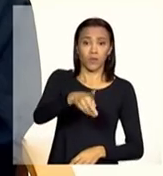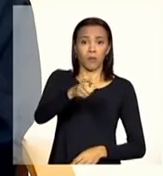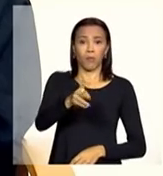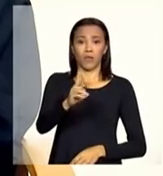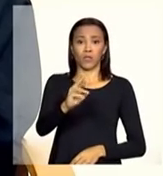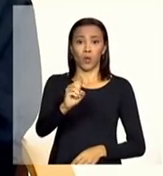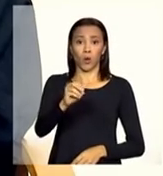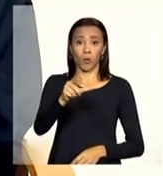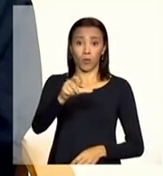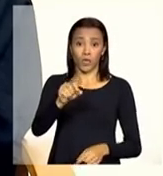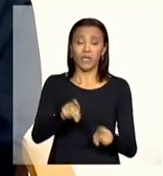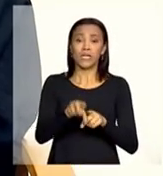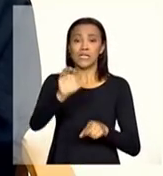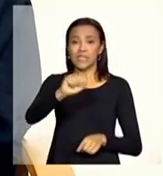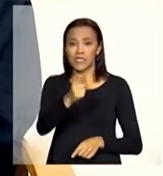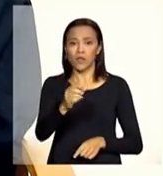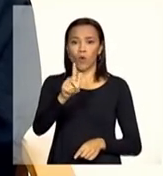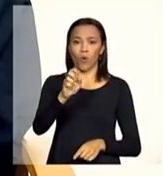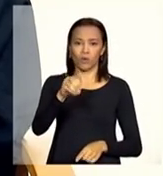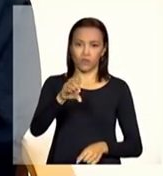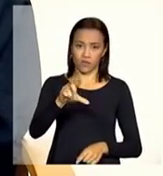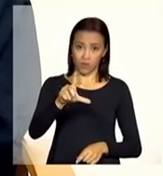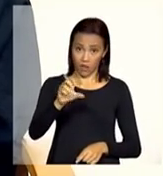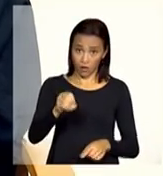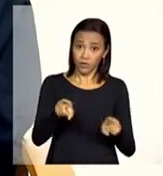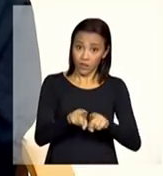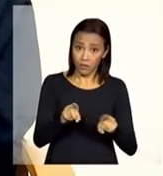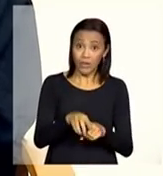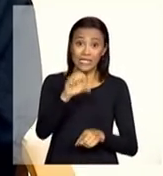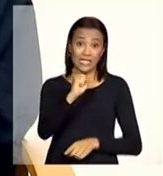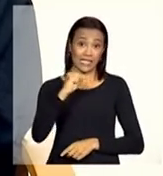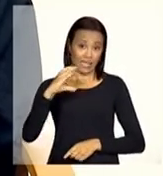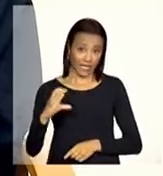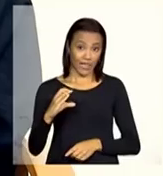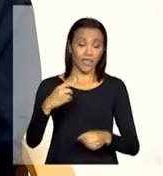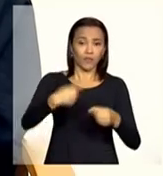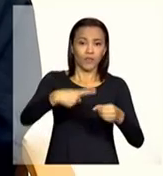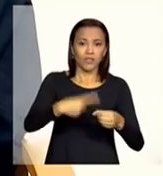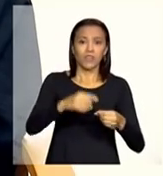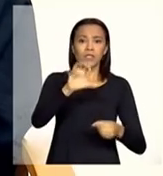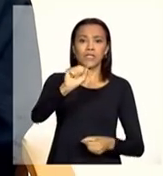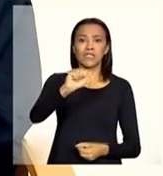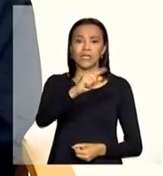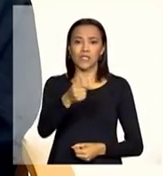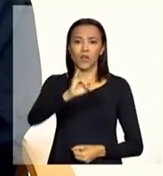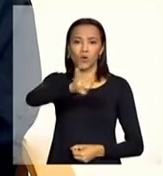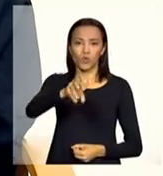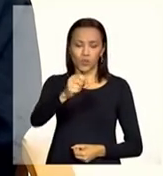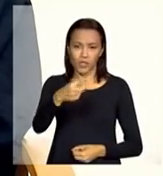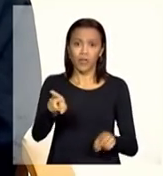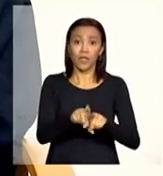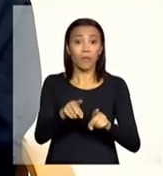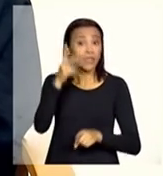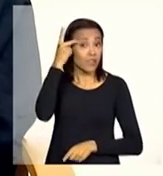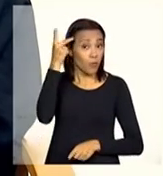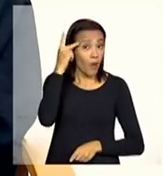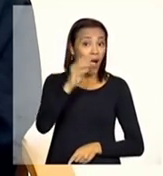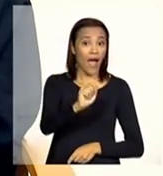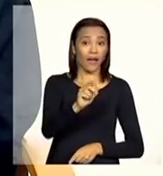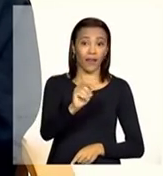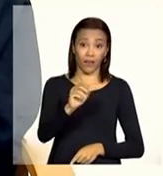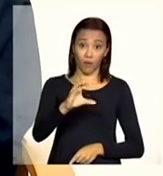São Gonçalo Santa Catarina o município de São José São Paulo Arassatuba Araraquara